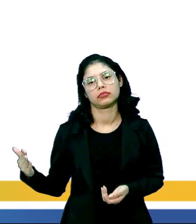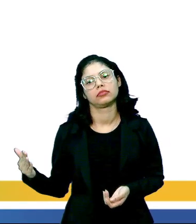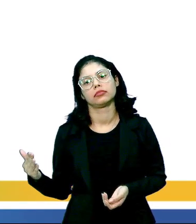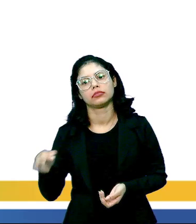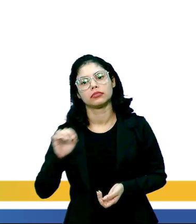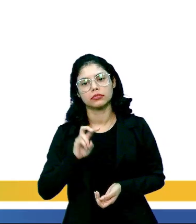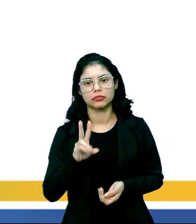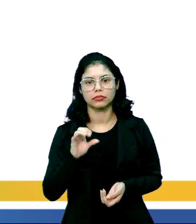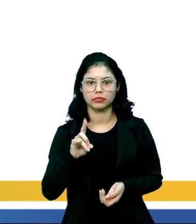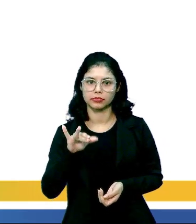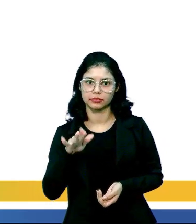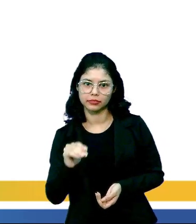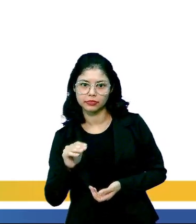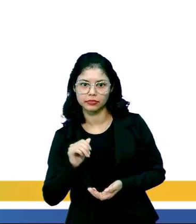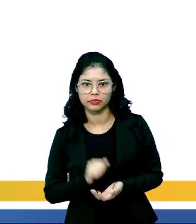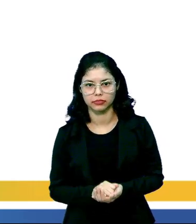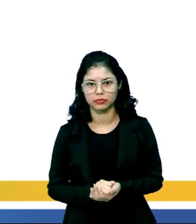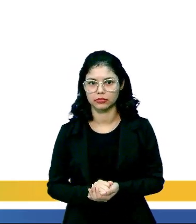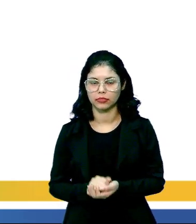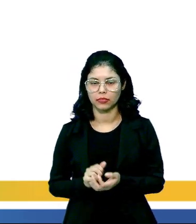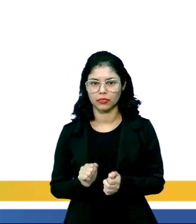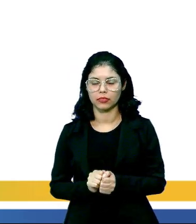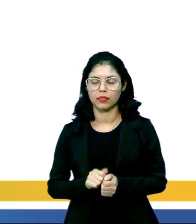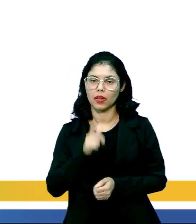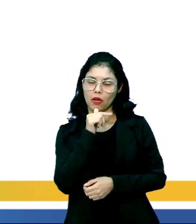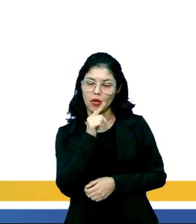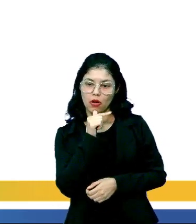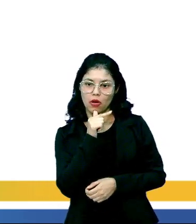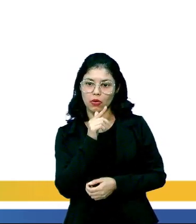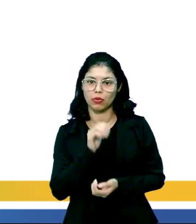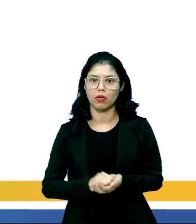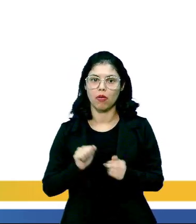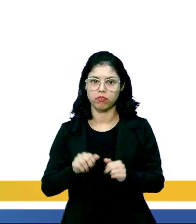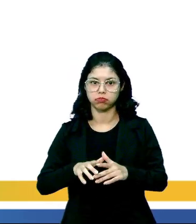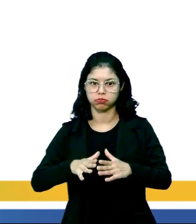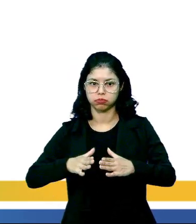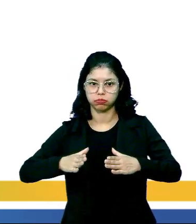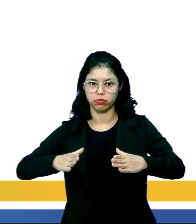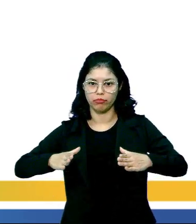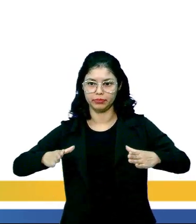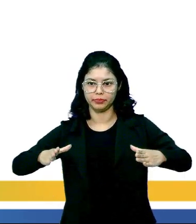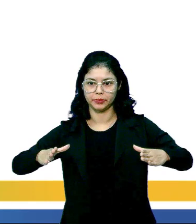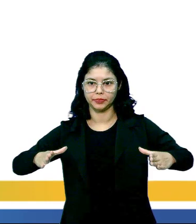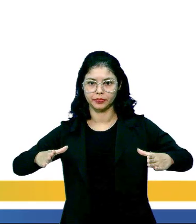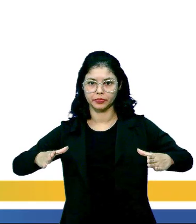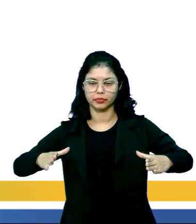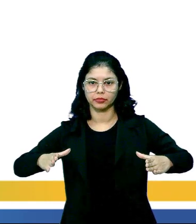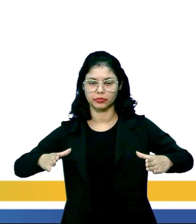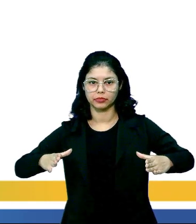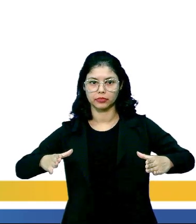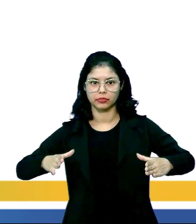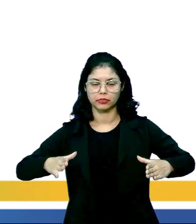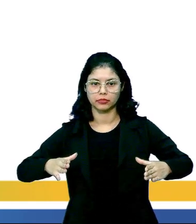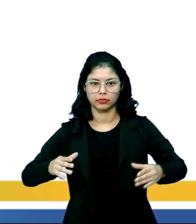vacúolo, ela começa a encher, né? Encher-se de água. estômato, tá? Essa